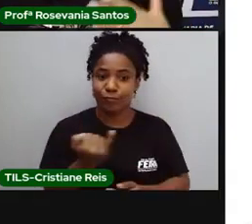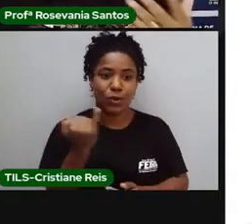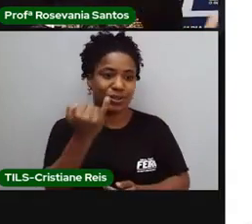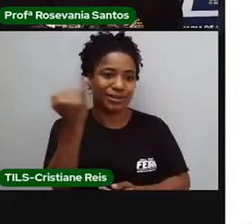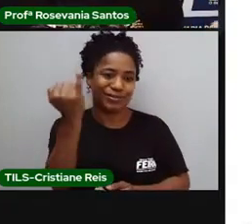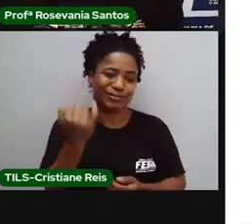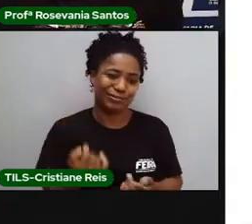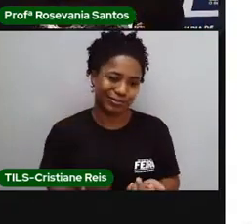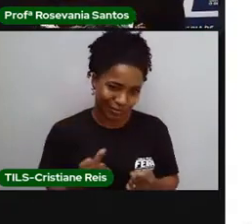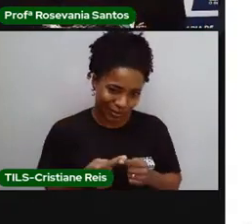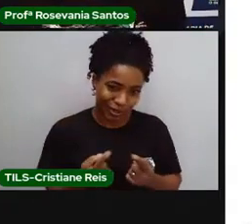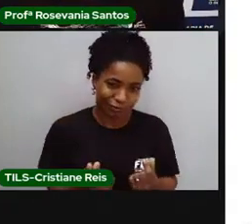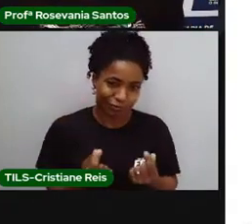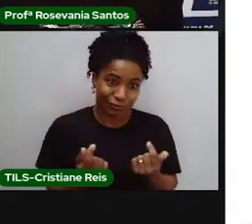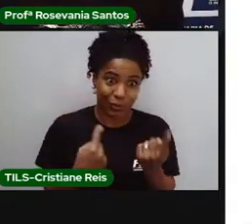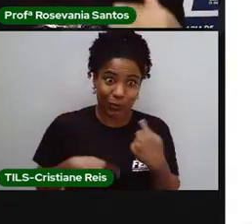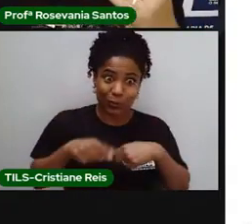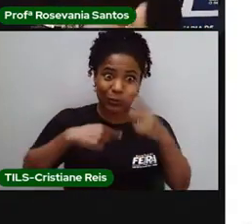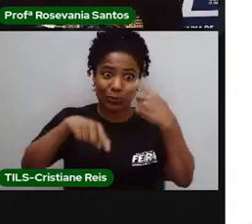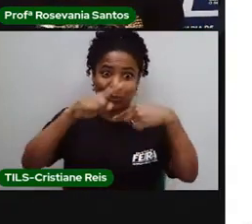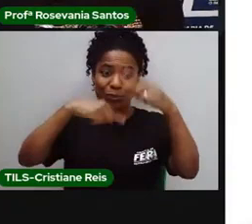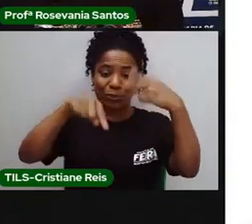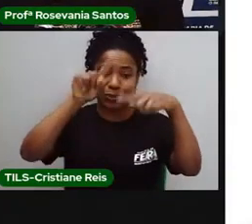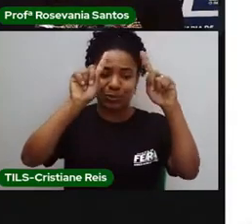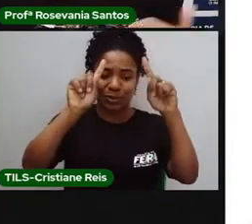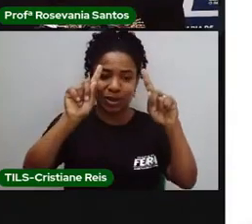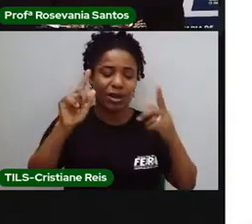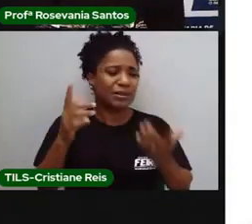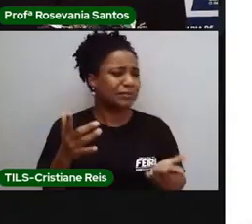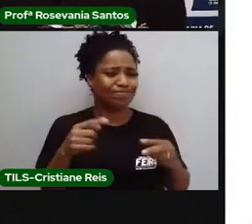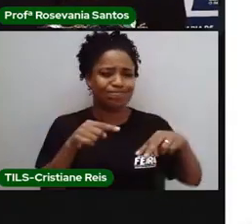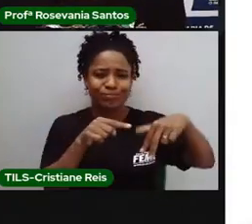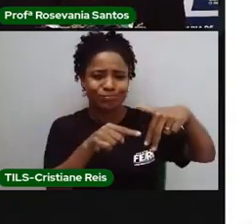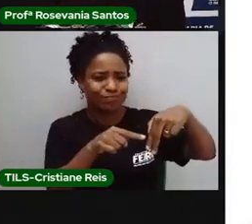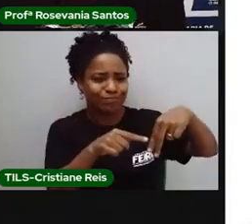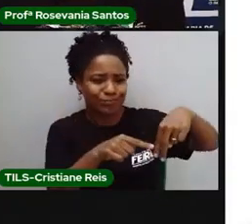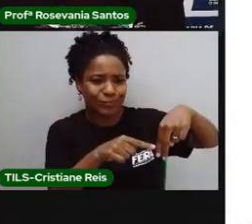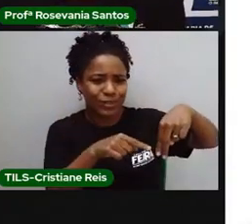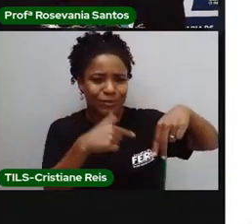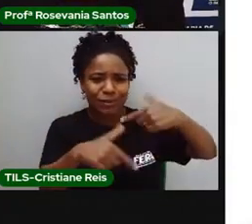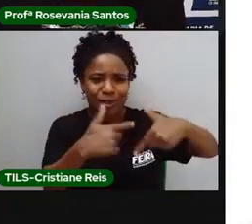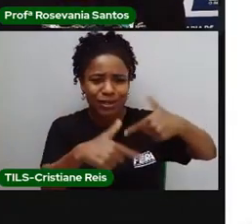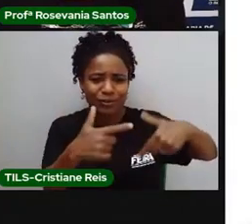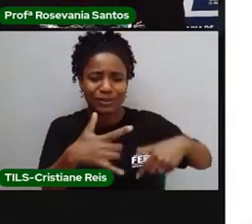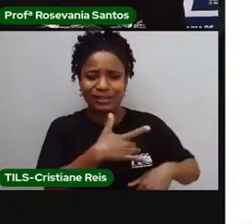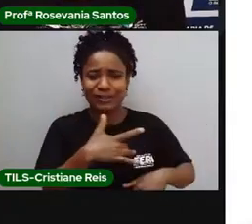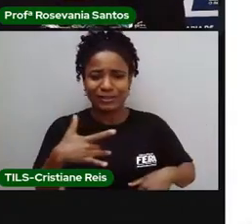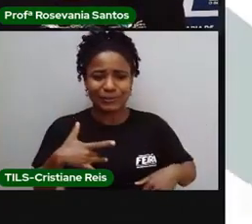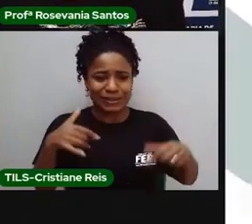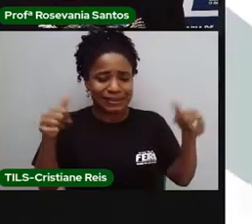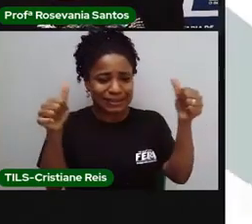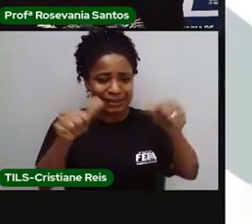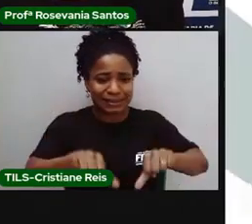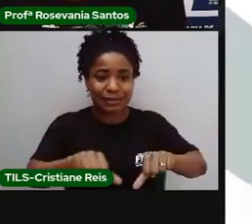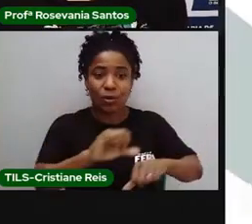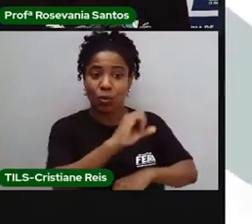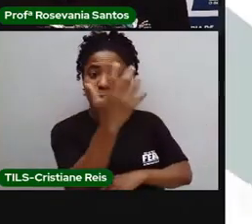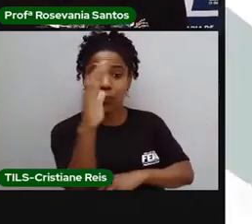das vezes, vai prevalecer com relação à saúde do trabalhador ou com relação ao meio ambiente, infelizmente.